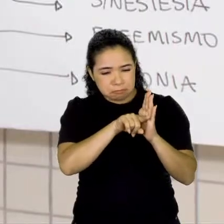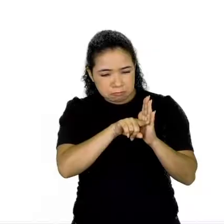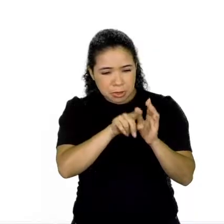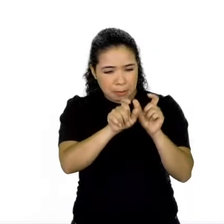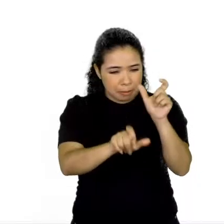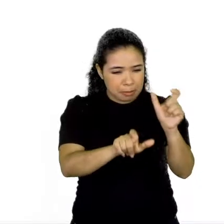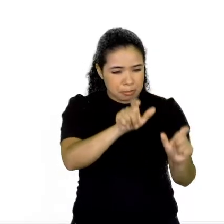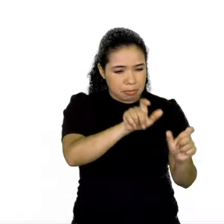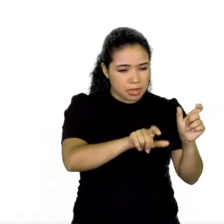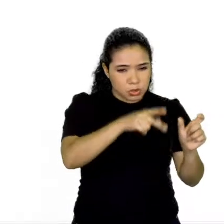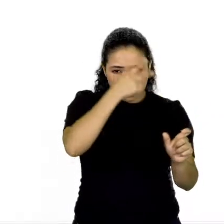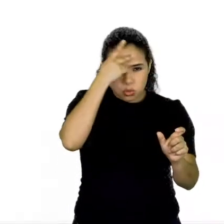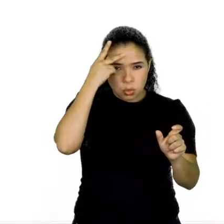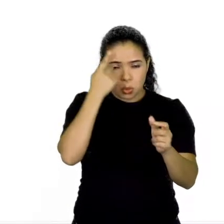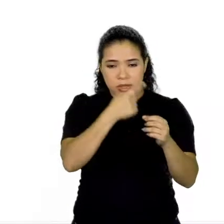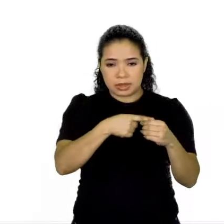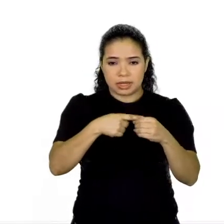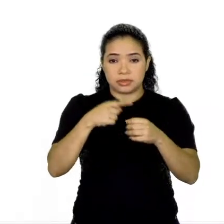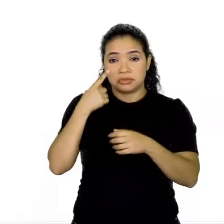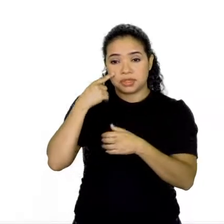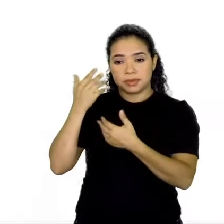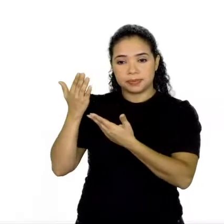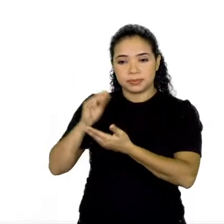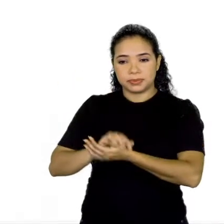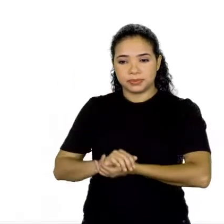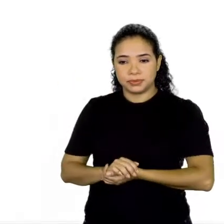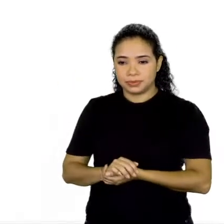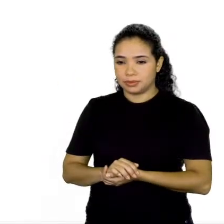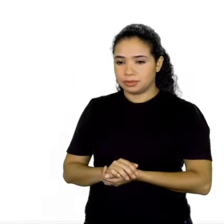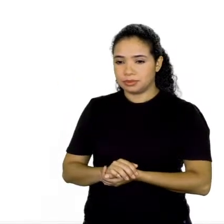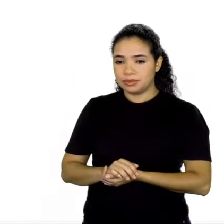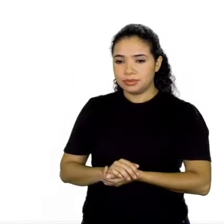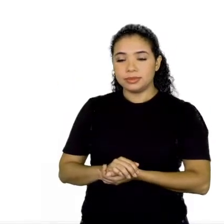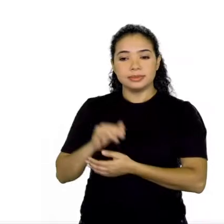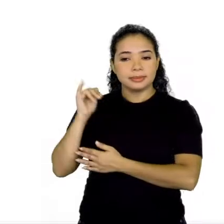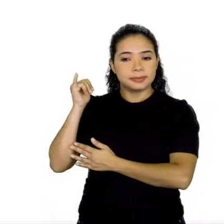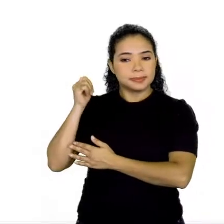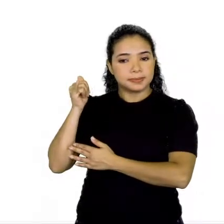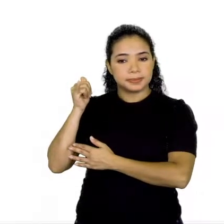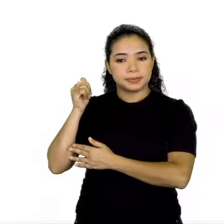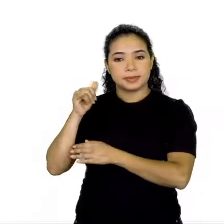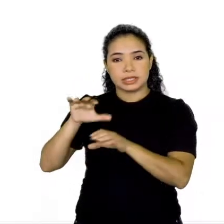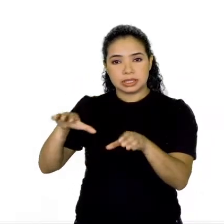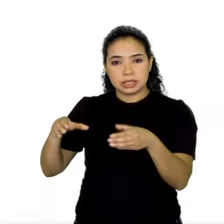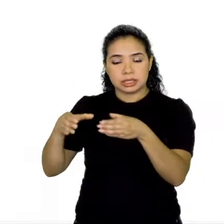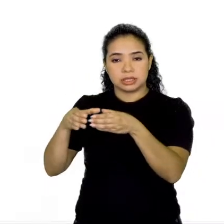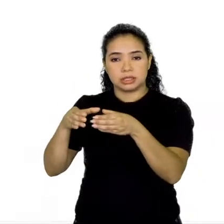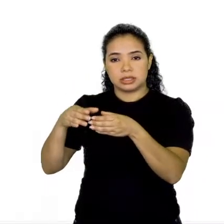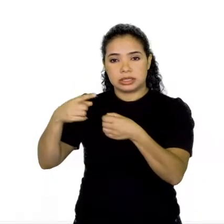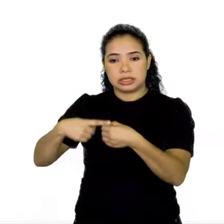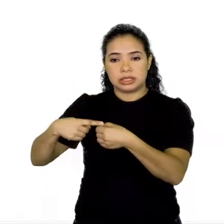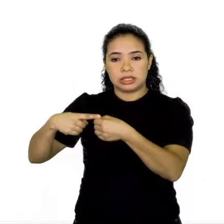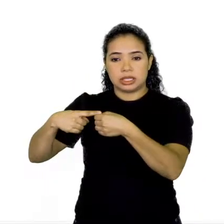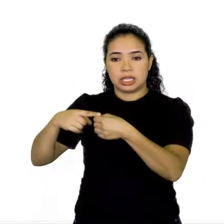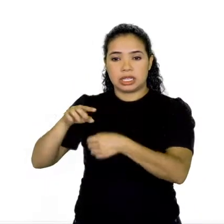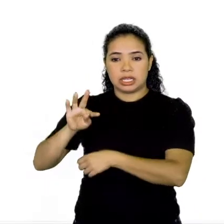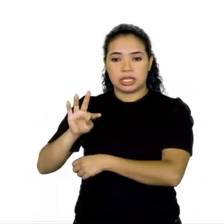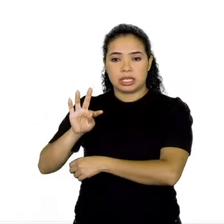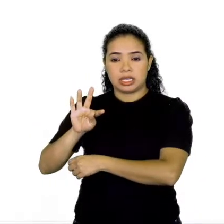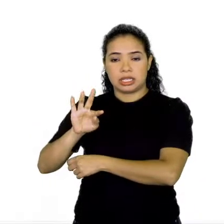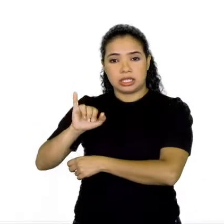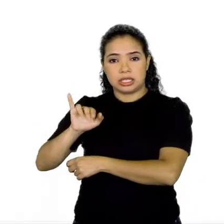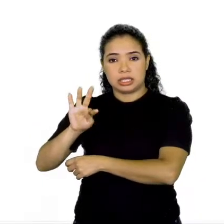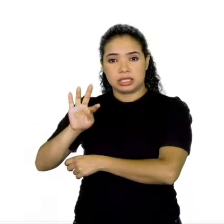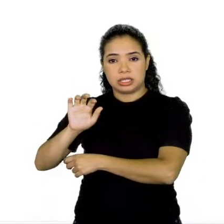vamos ver aqui o que diz? Vejam só, as crônicas da vila de Itaguaí dizem em